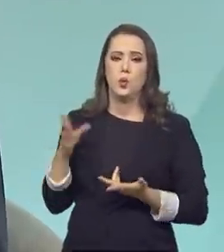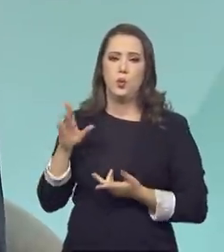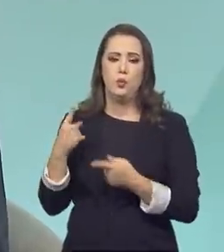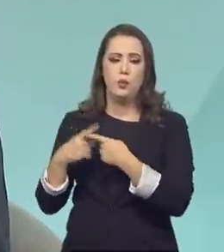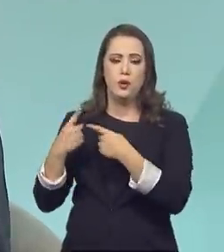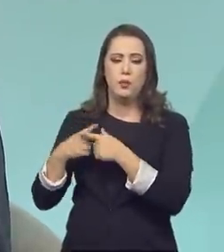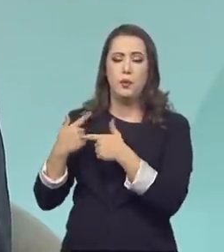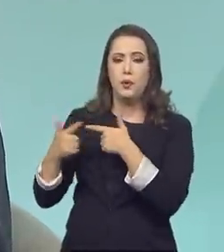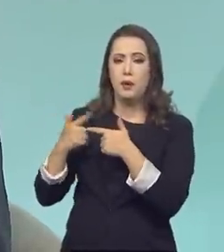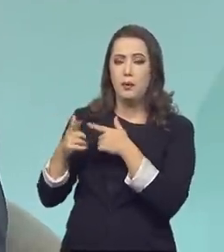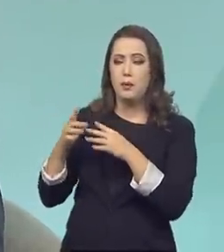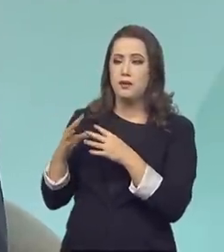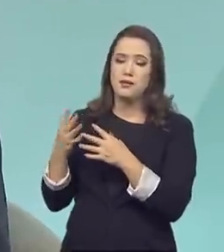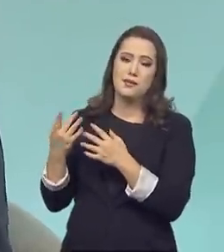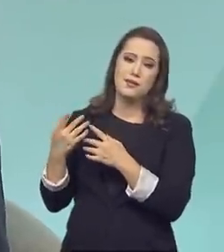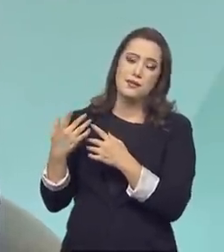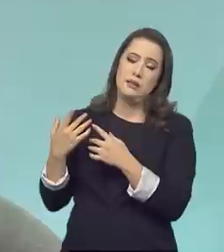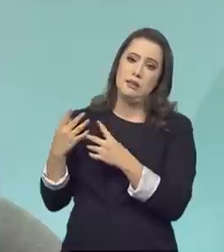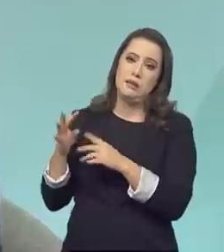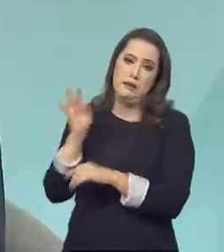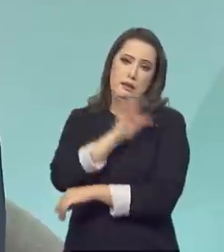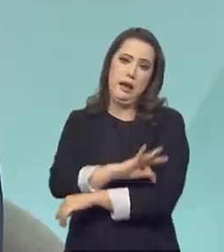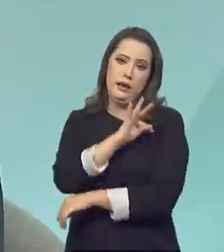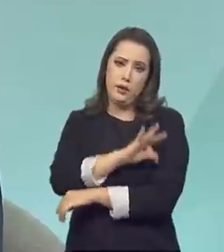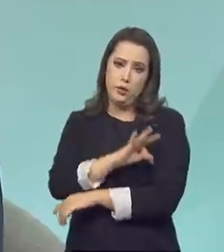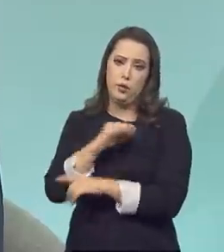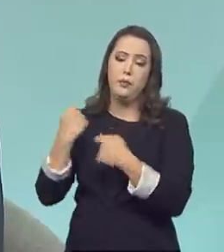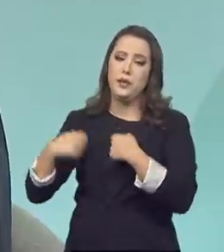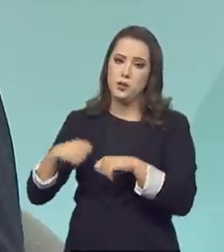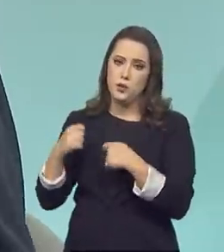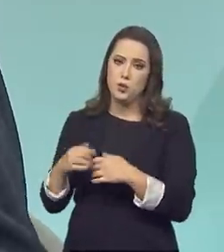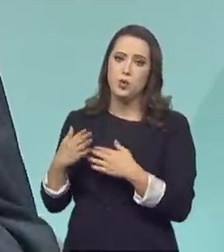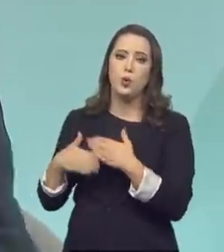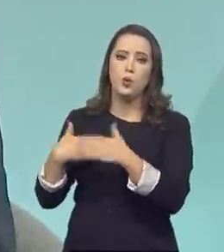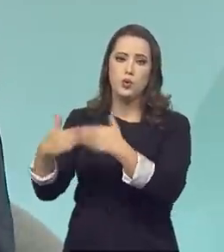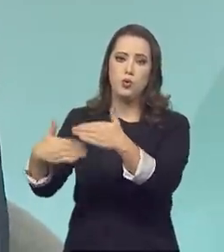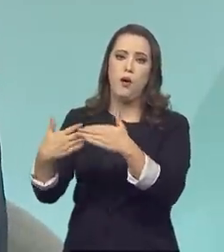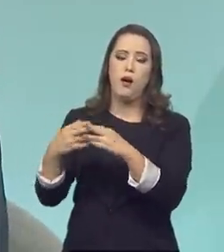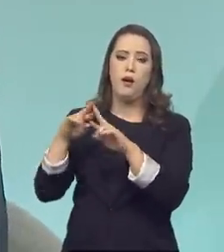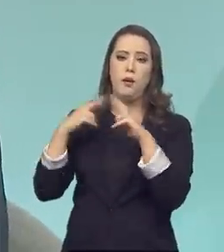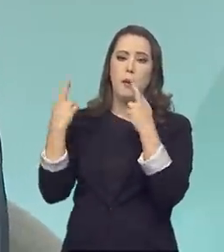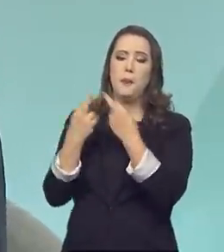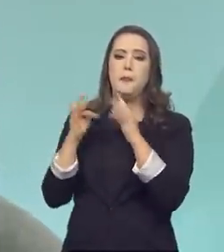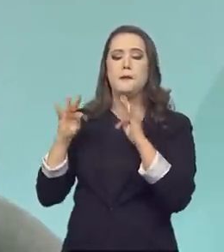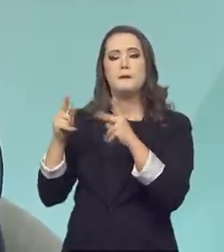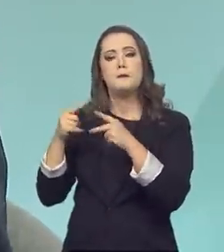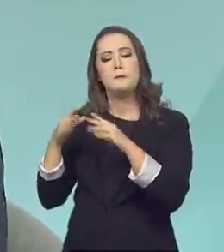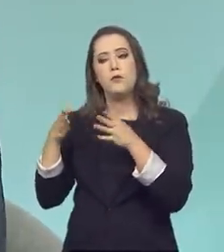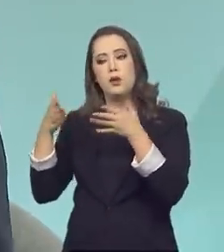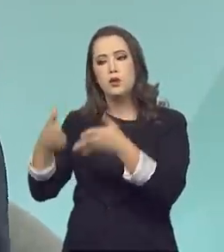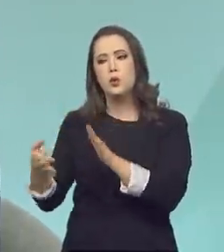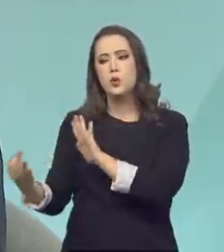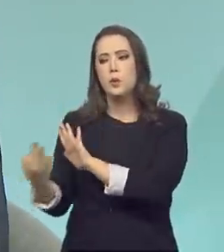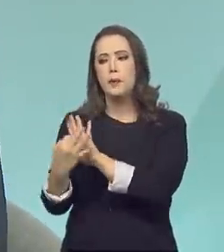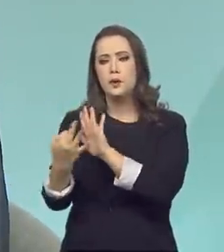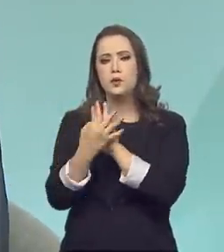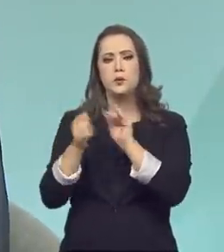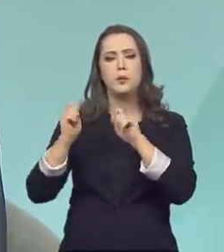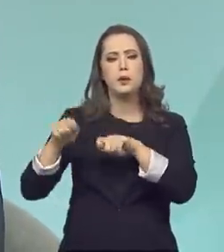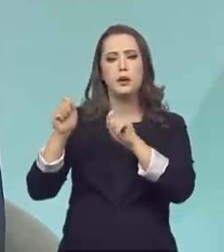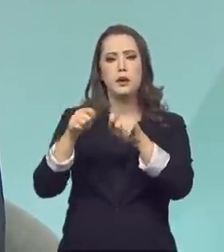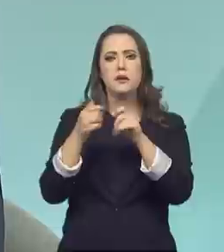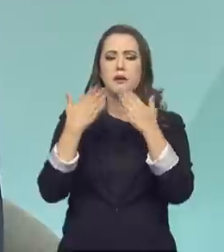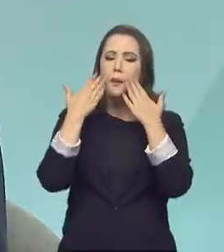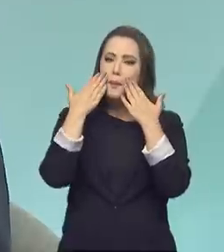dos problemas técnicos de transmissão, de fazer uma continuação dela para que toda a participação, todas as sugestões pudessem ser